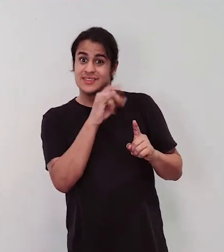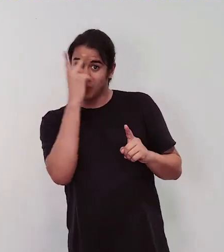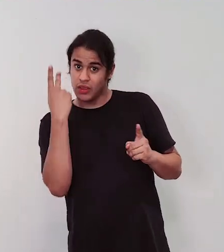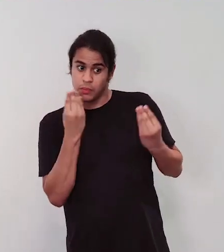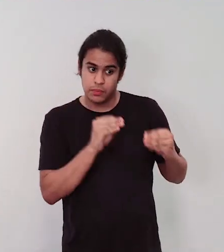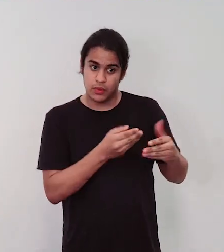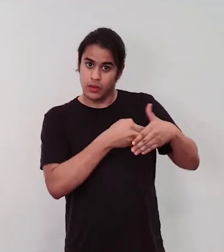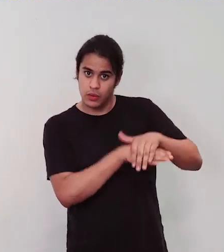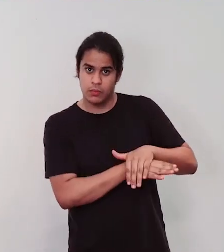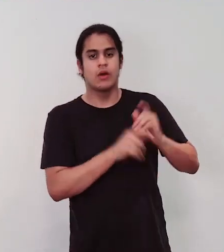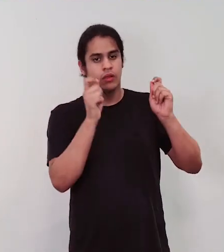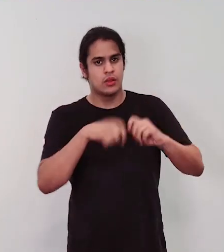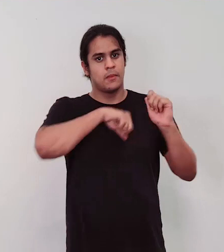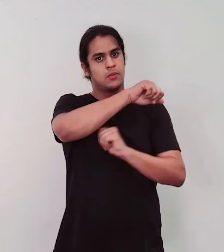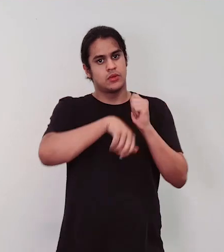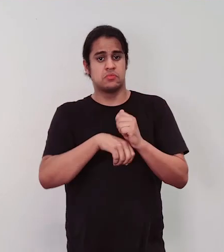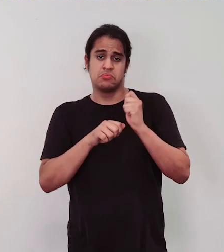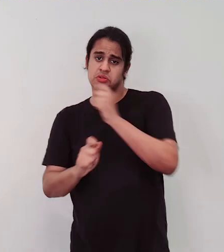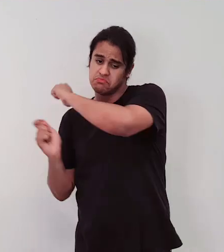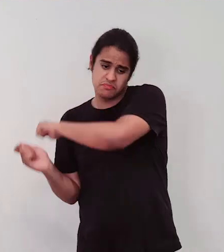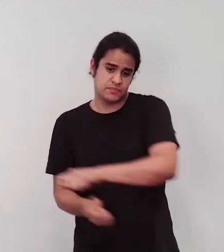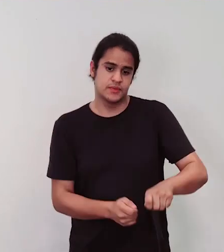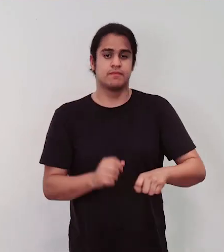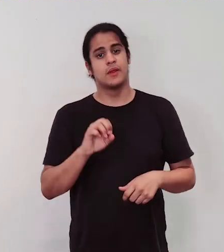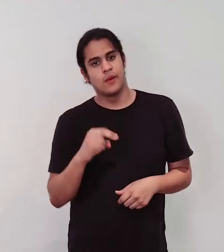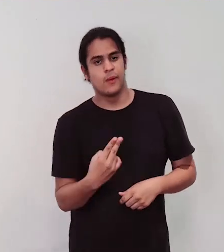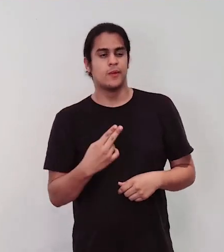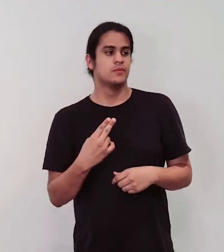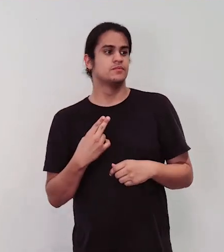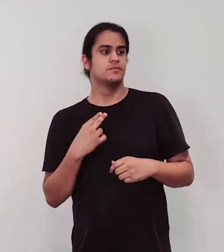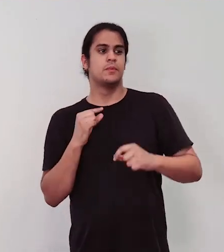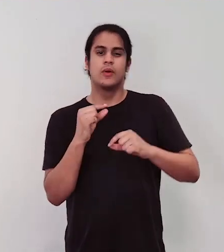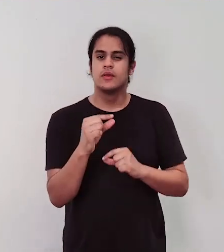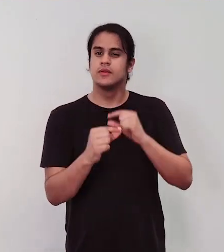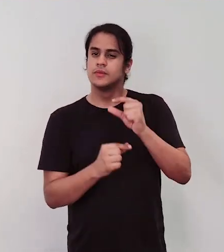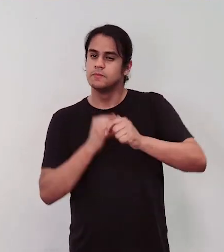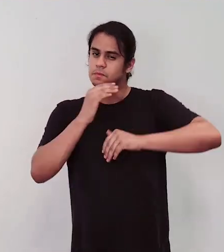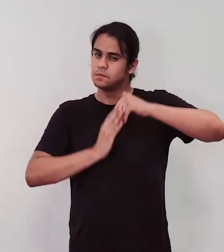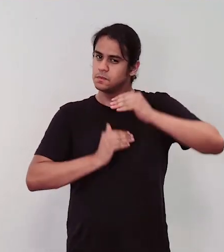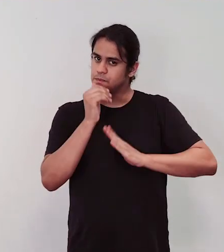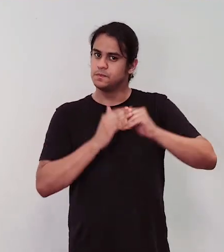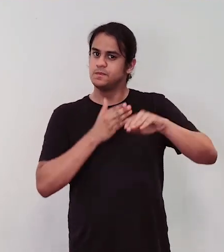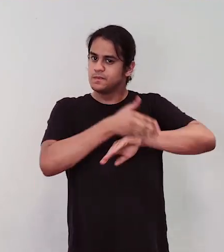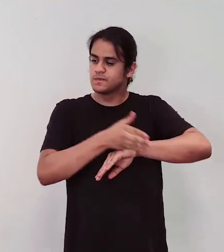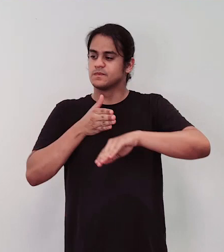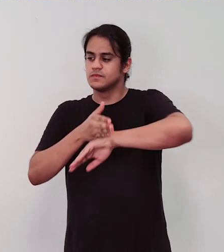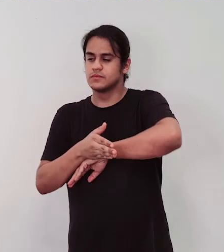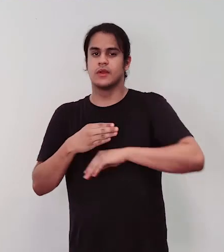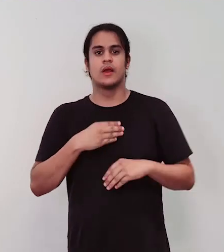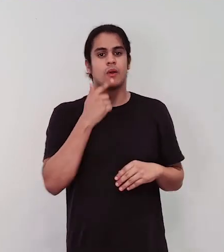desconstruídas, né? Amachadadas ou, sei lá, em pequenas intervenções que nos façam pensar sobre